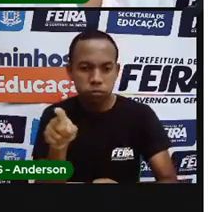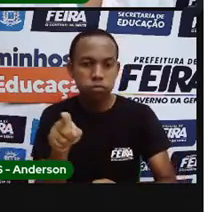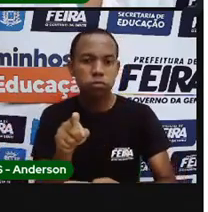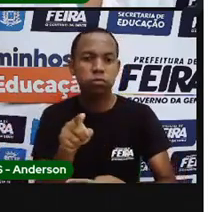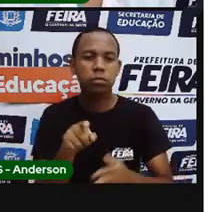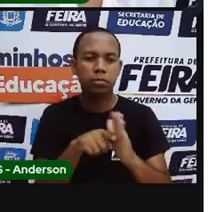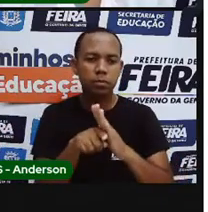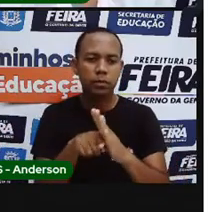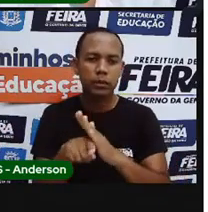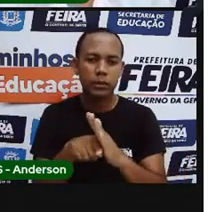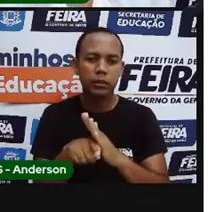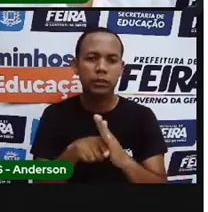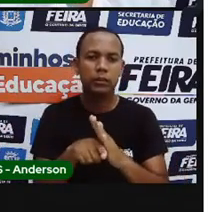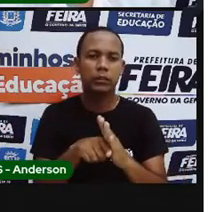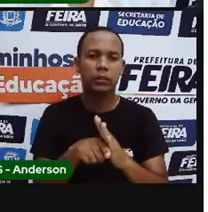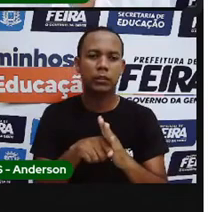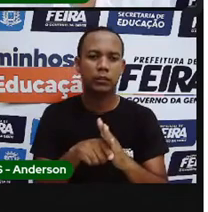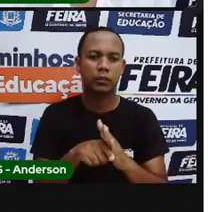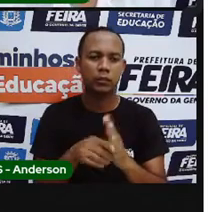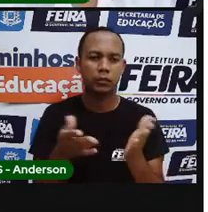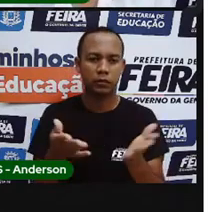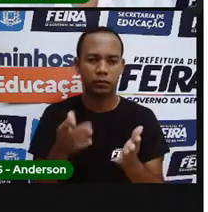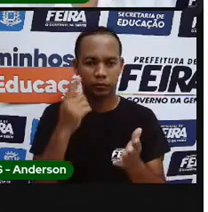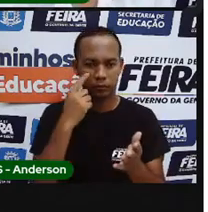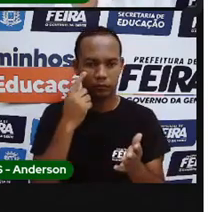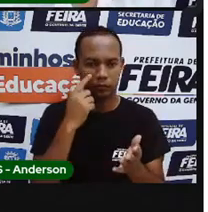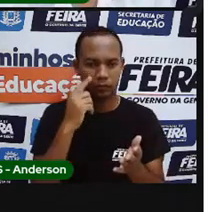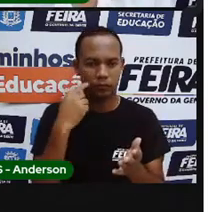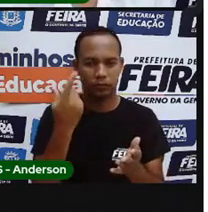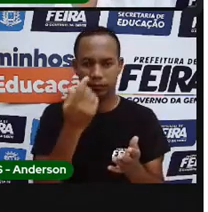chão, mas a gente vai assistir ao próximo.